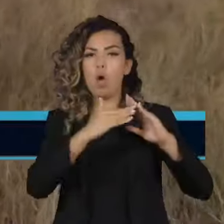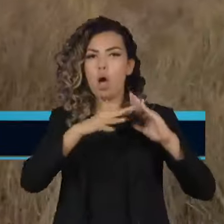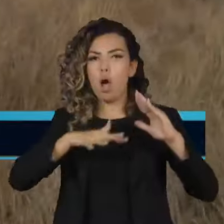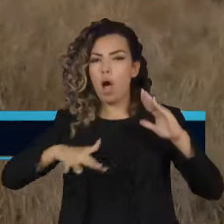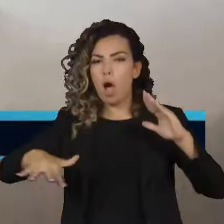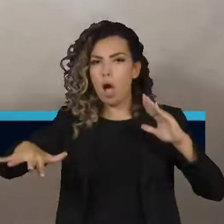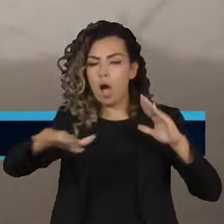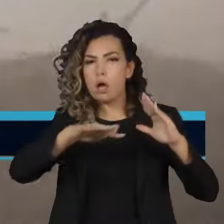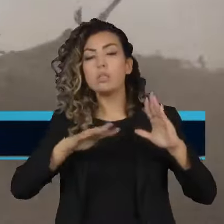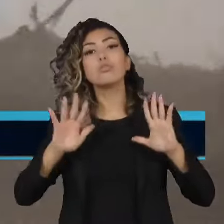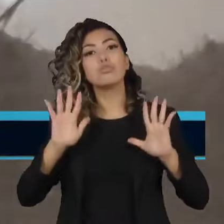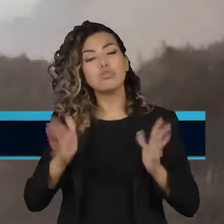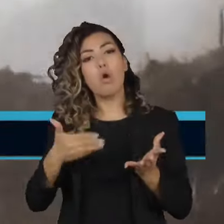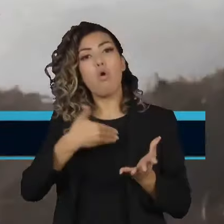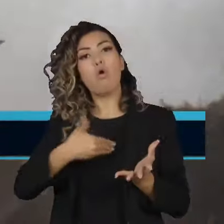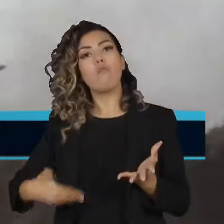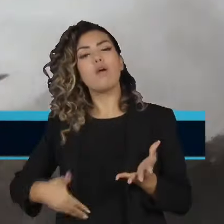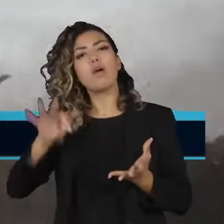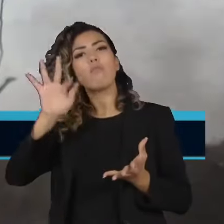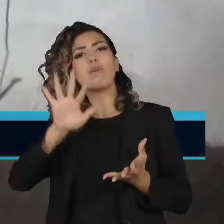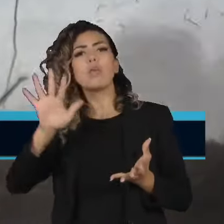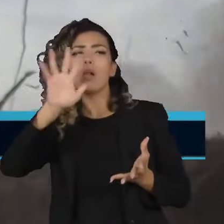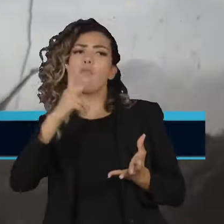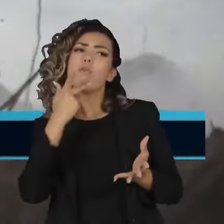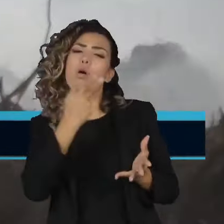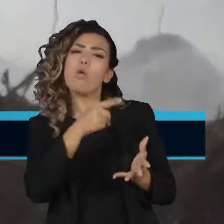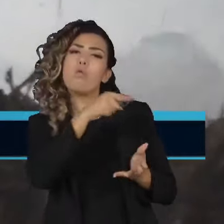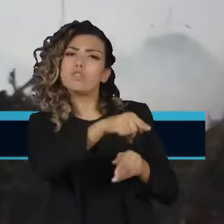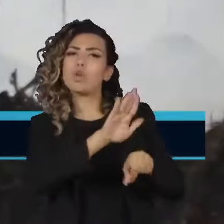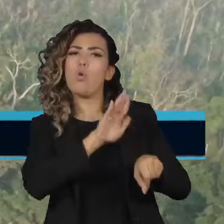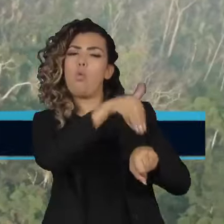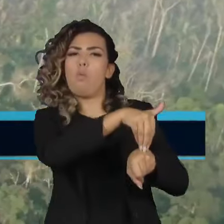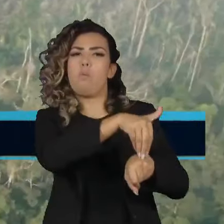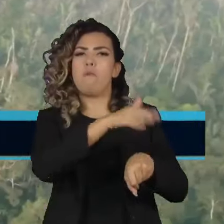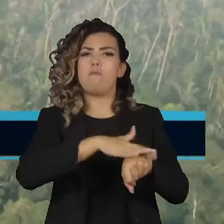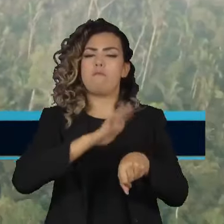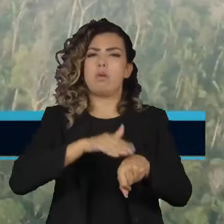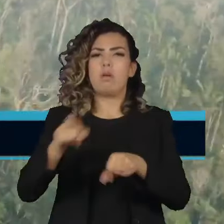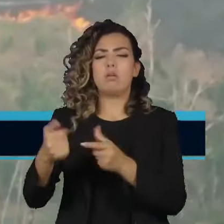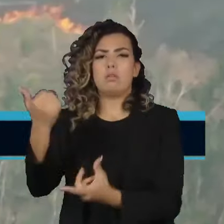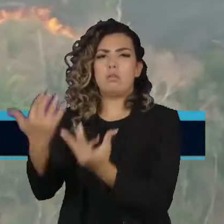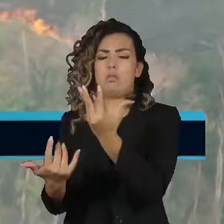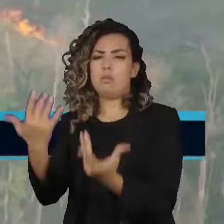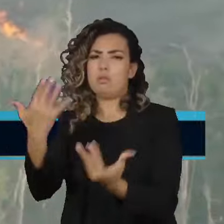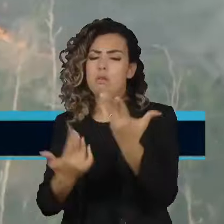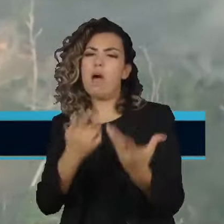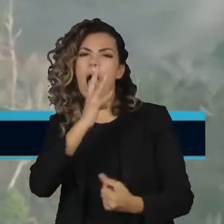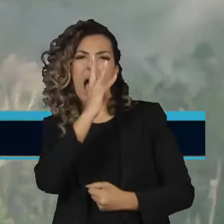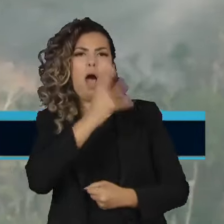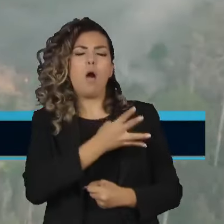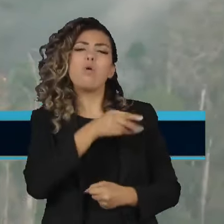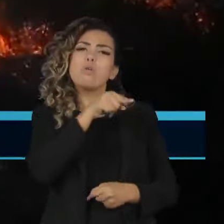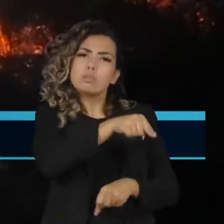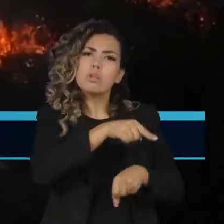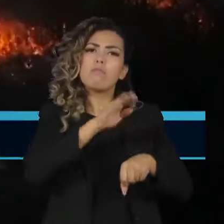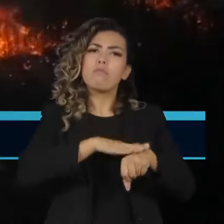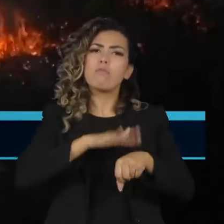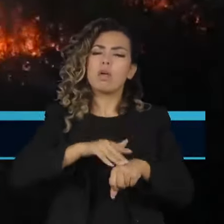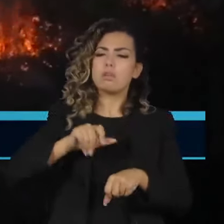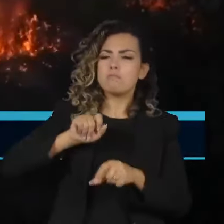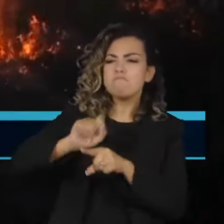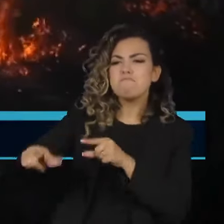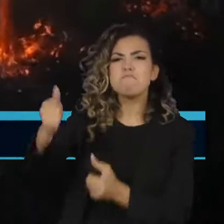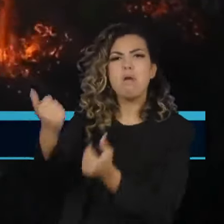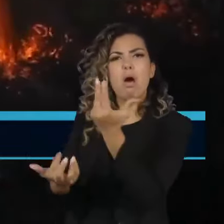identificados pelo governo federal como responsáveis pelas queimadas e são acusados de destruir e danificar a